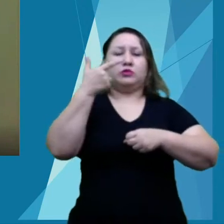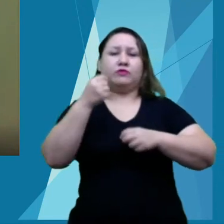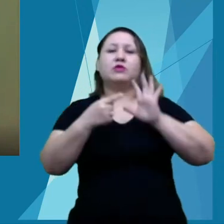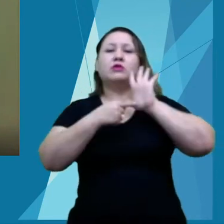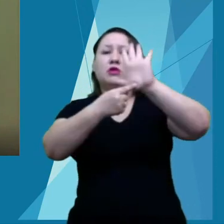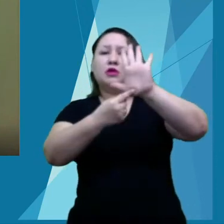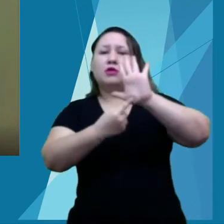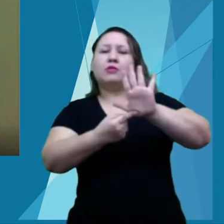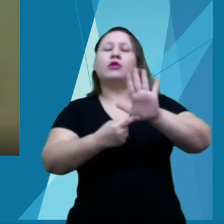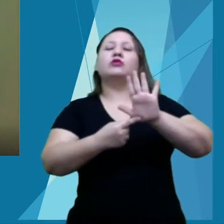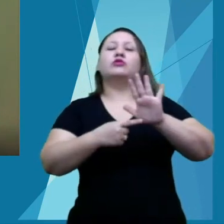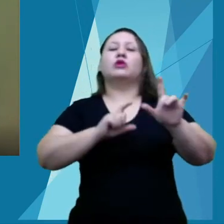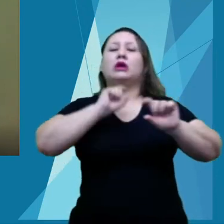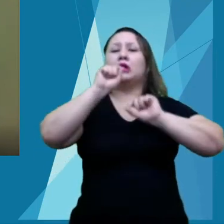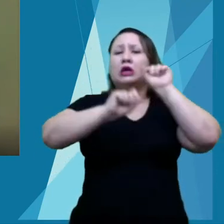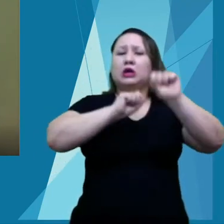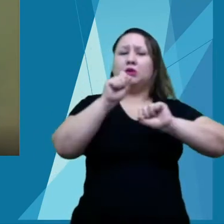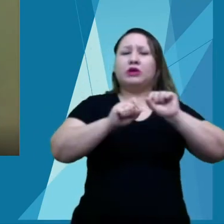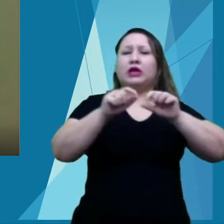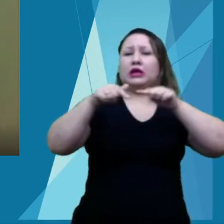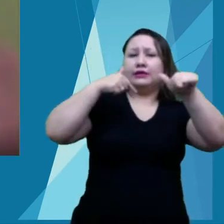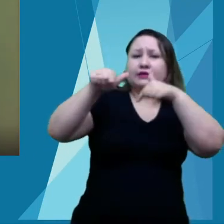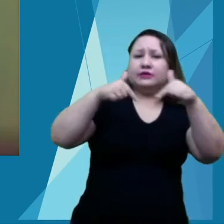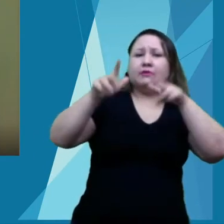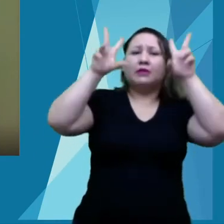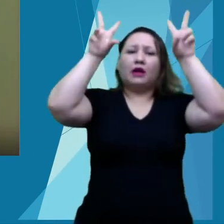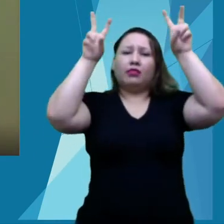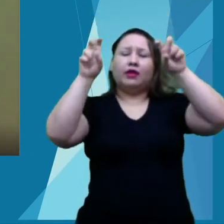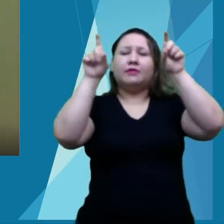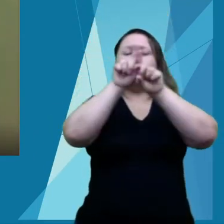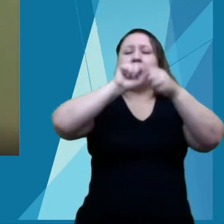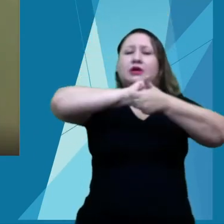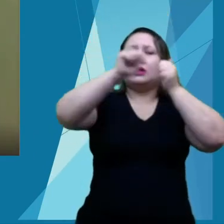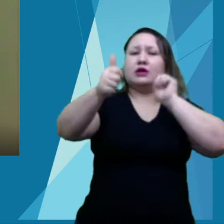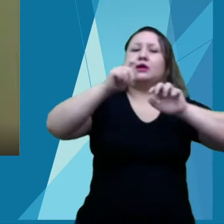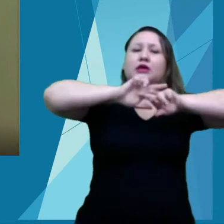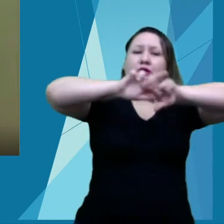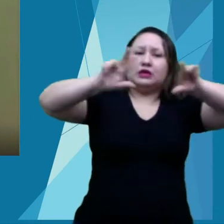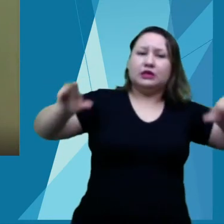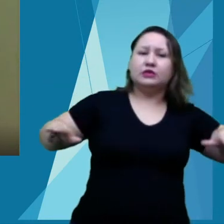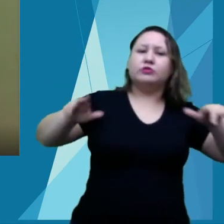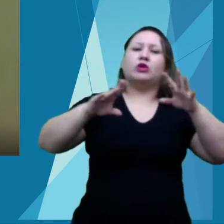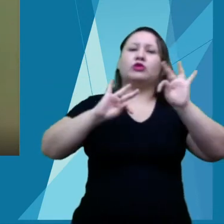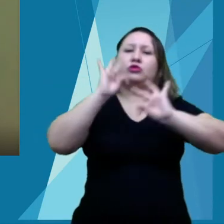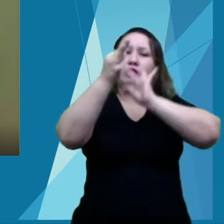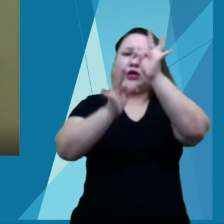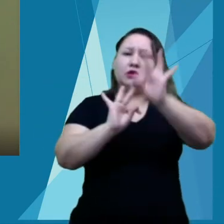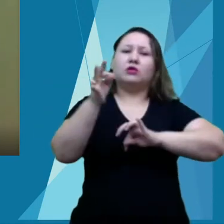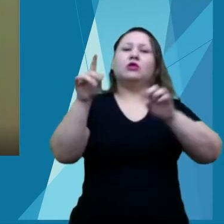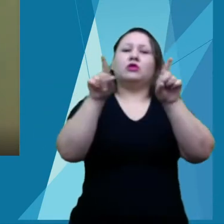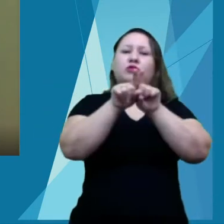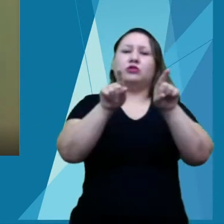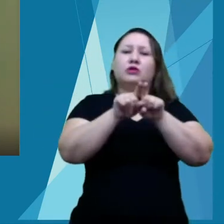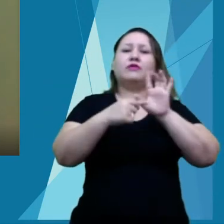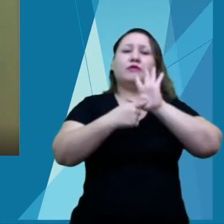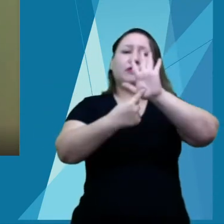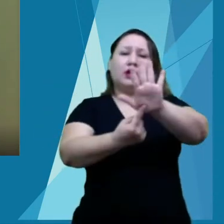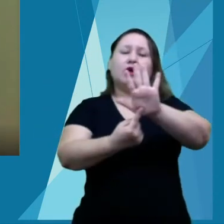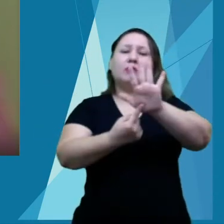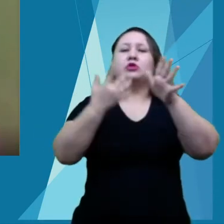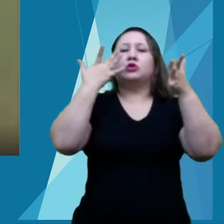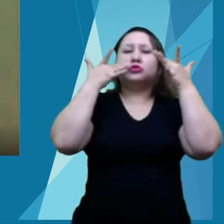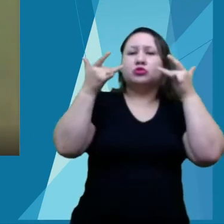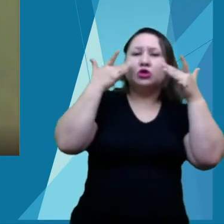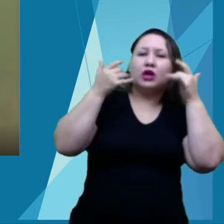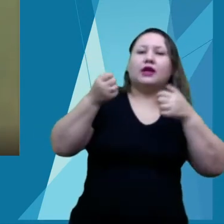cultura, extensão tecnológica, de esporte. Teremos o nosso glorioso palco cultural. E convido vocês, também, para participar